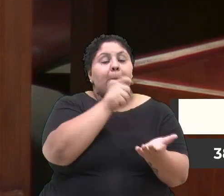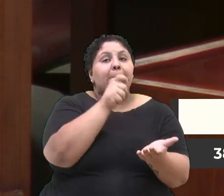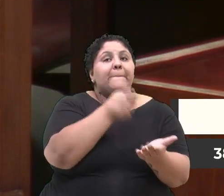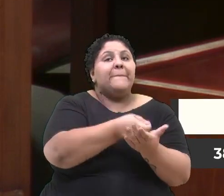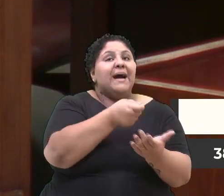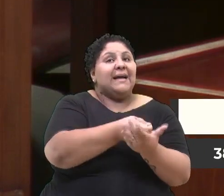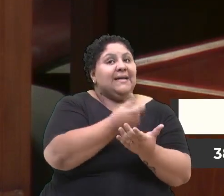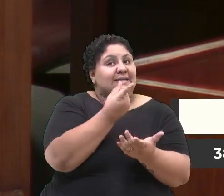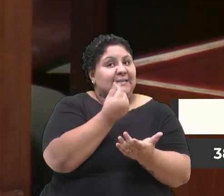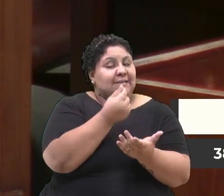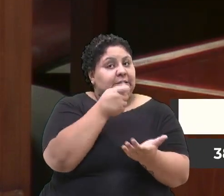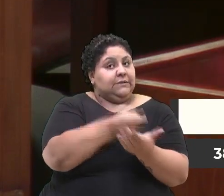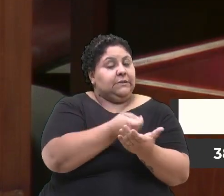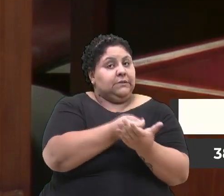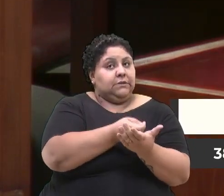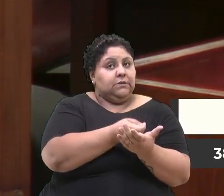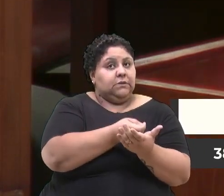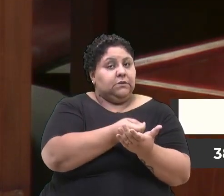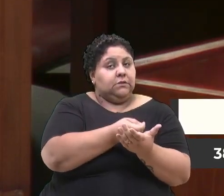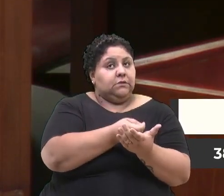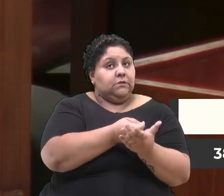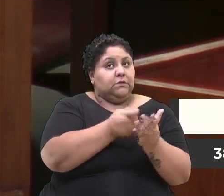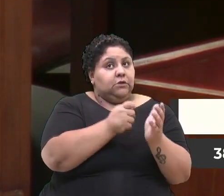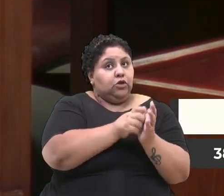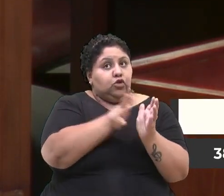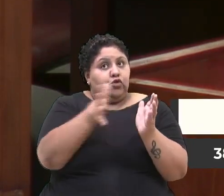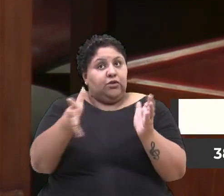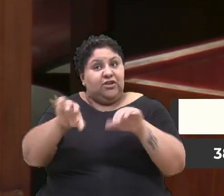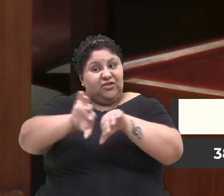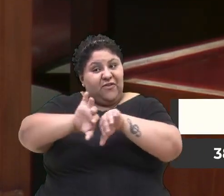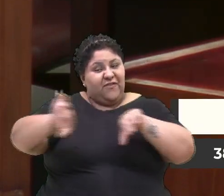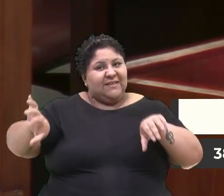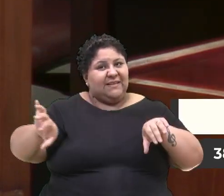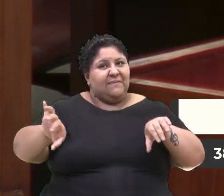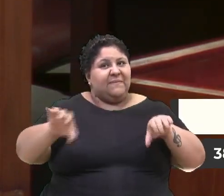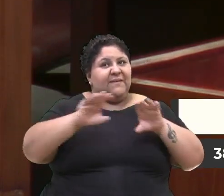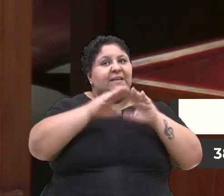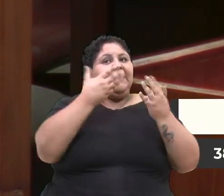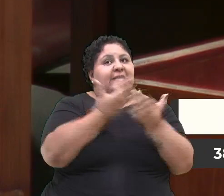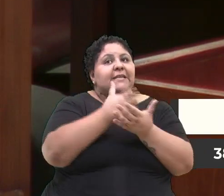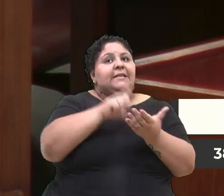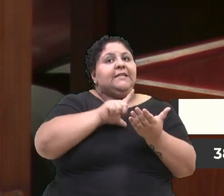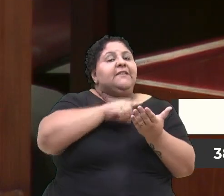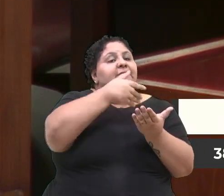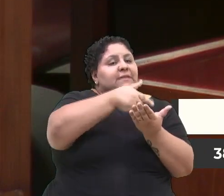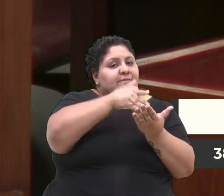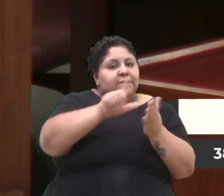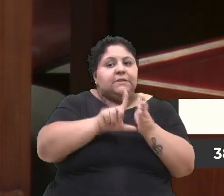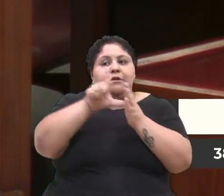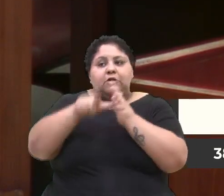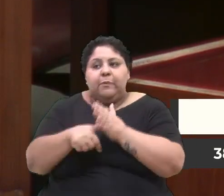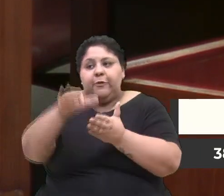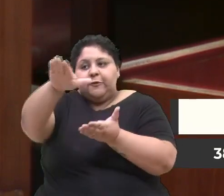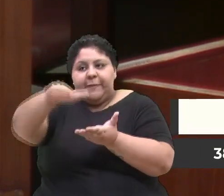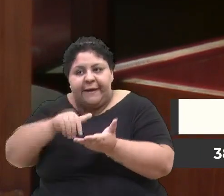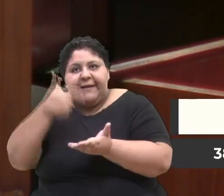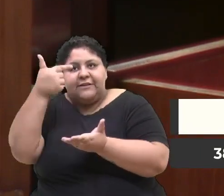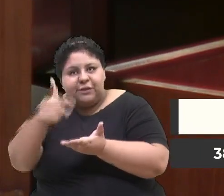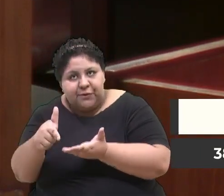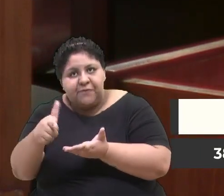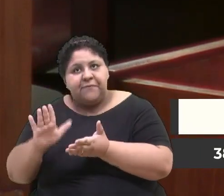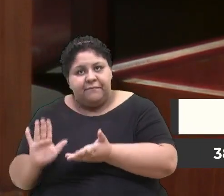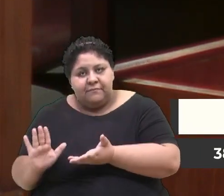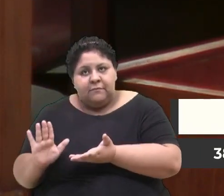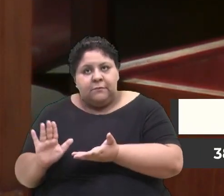não paga durante o recesso escolar, então, tem que fazer demissão e depois admissão, e que